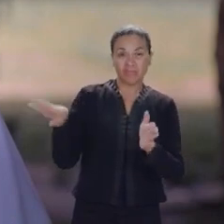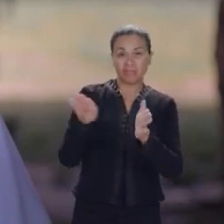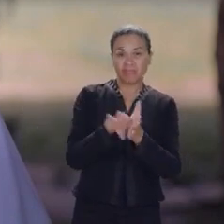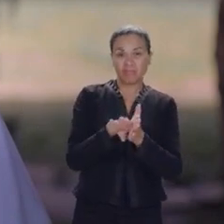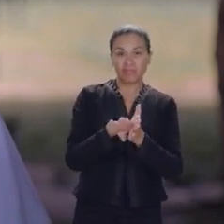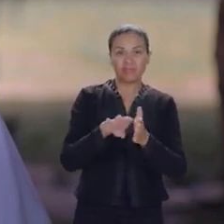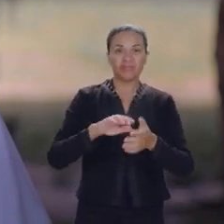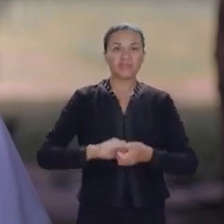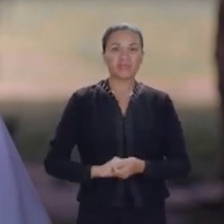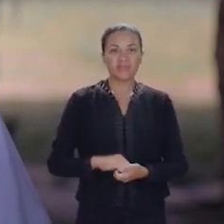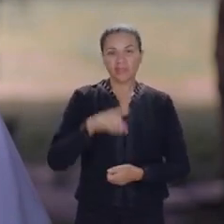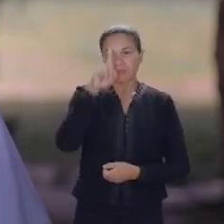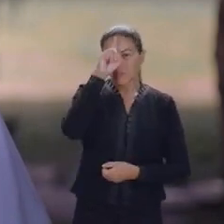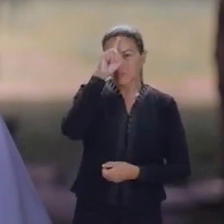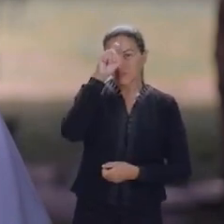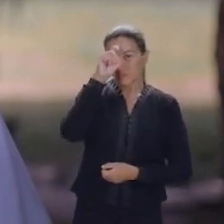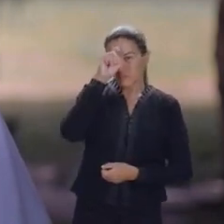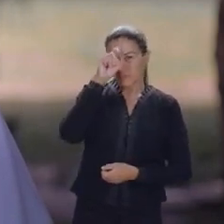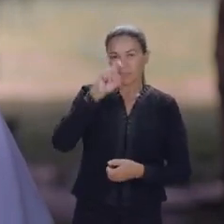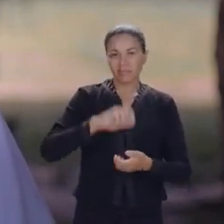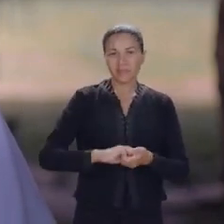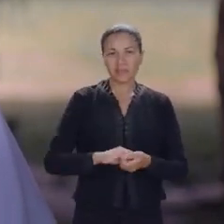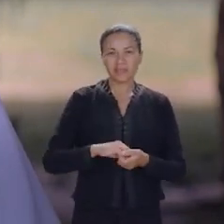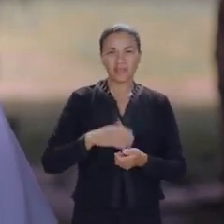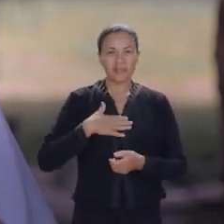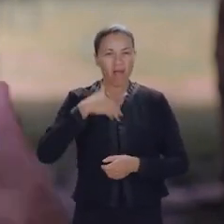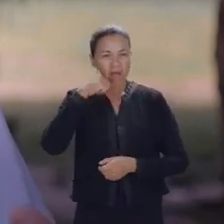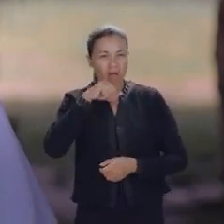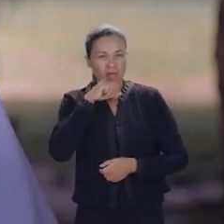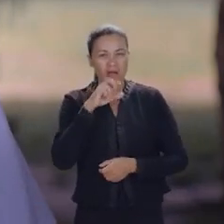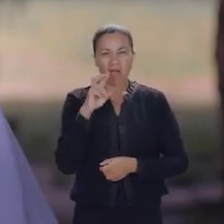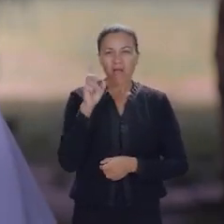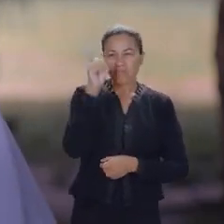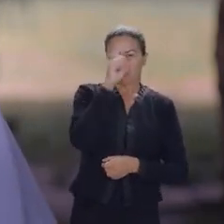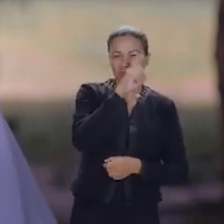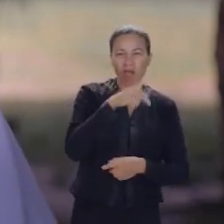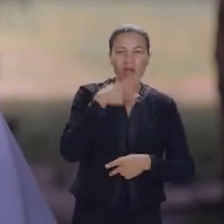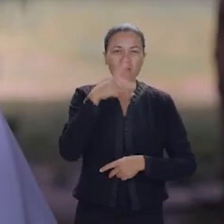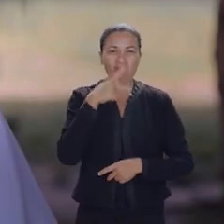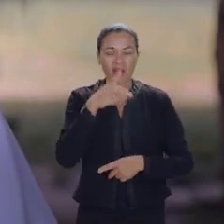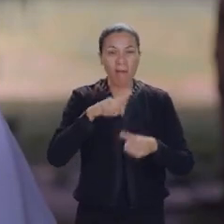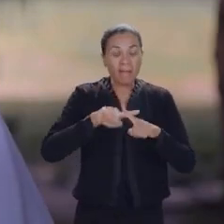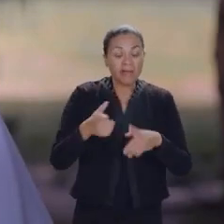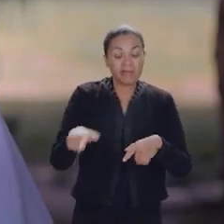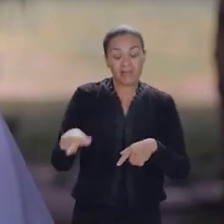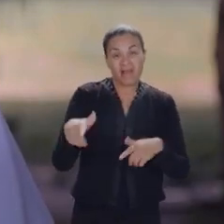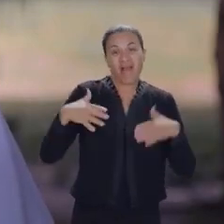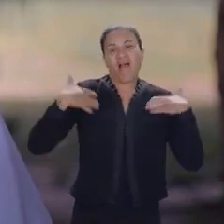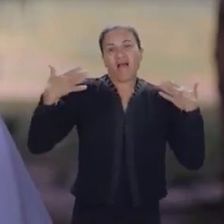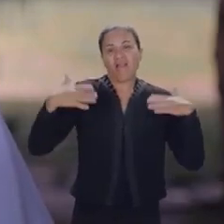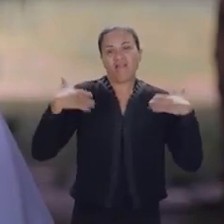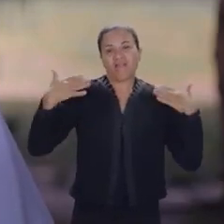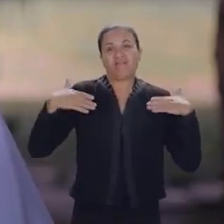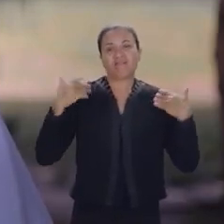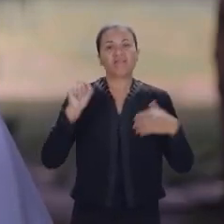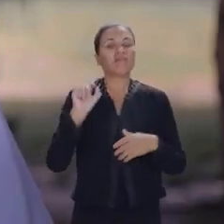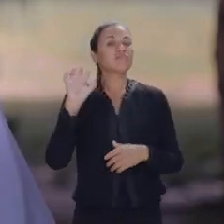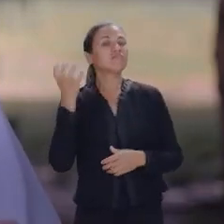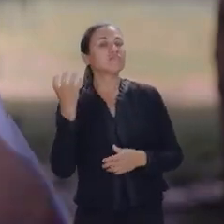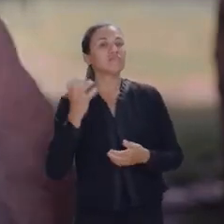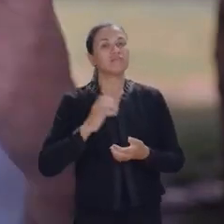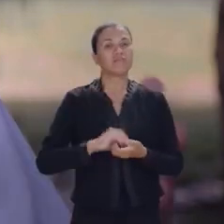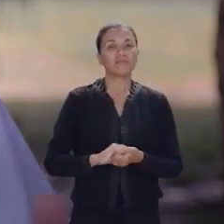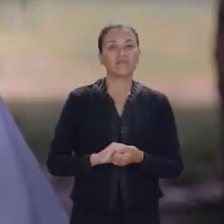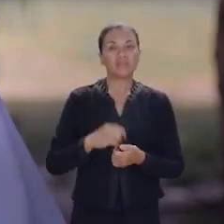no hospital. Ela estava com dificuldade de falar, mas ela alegre com a situação